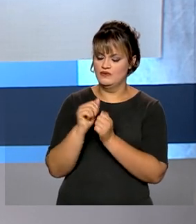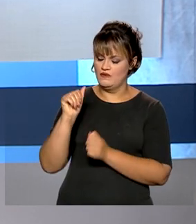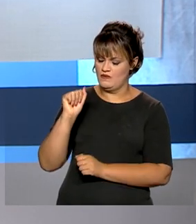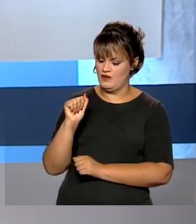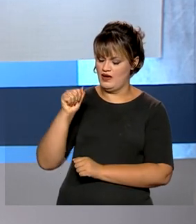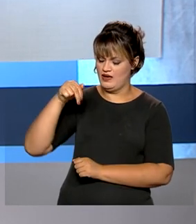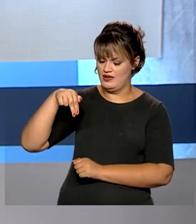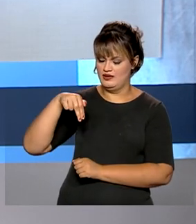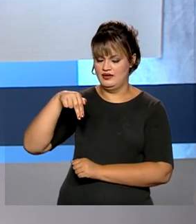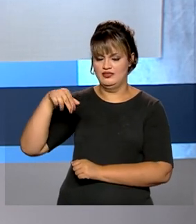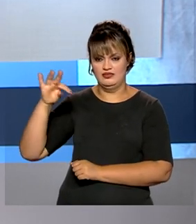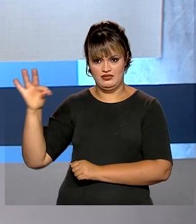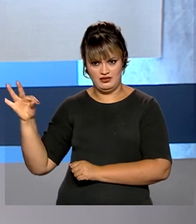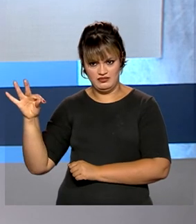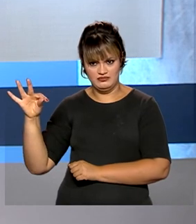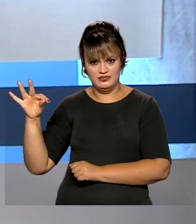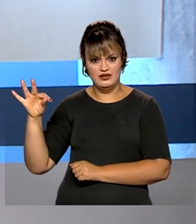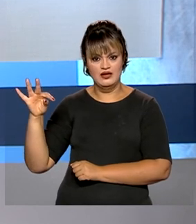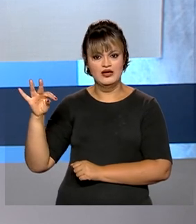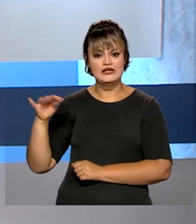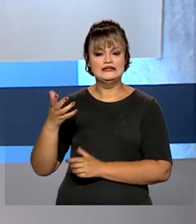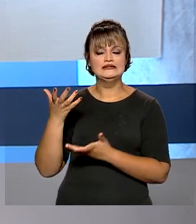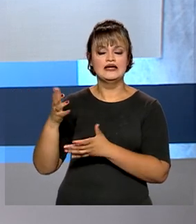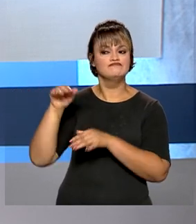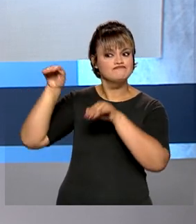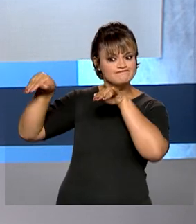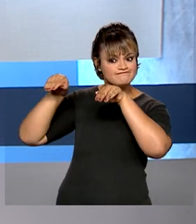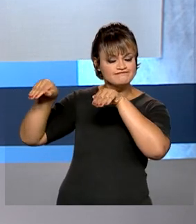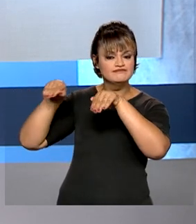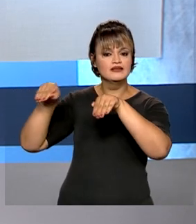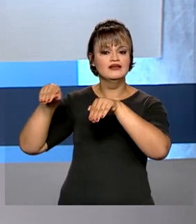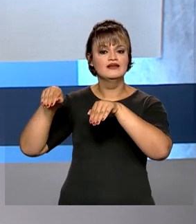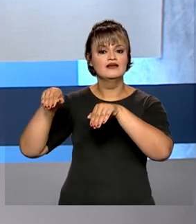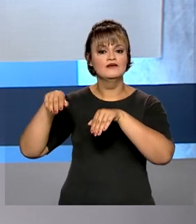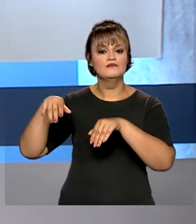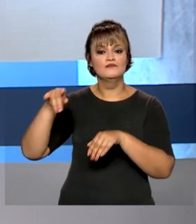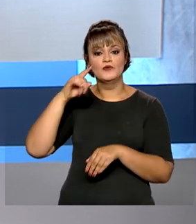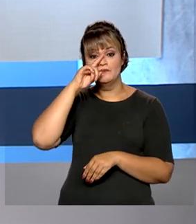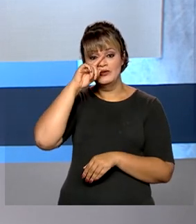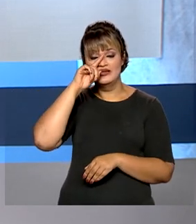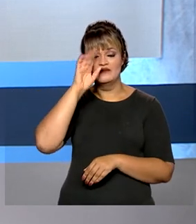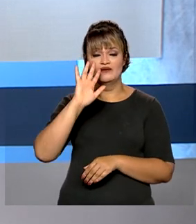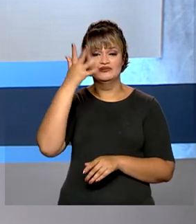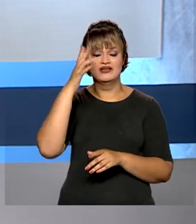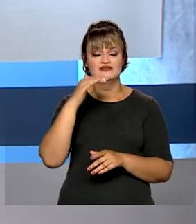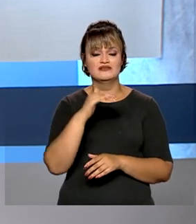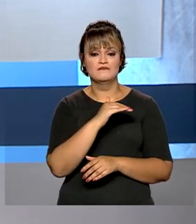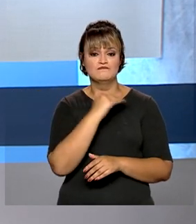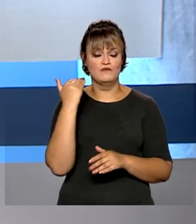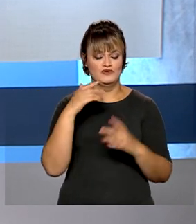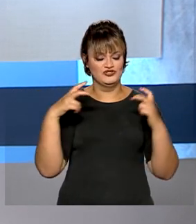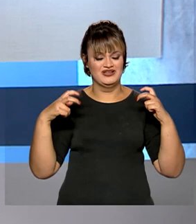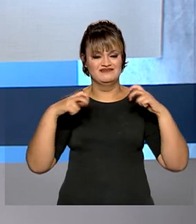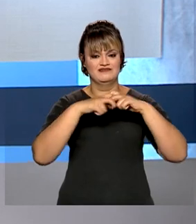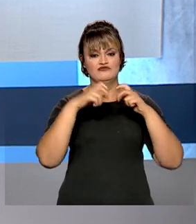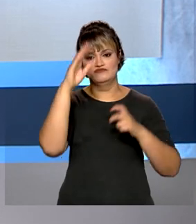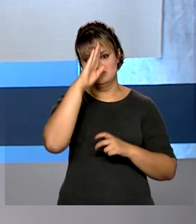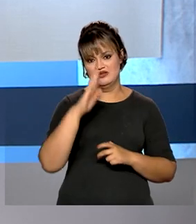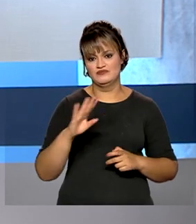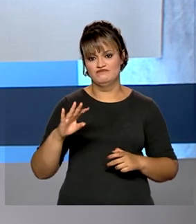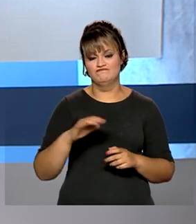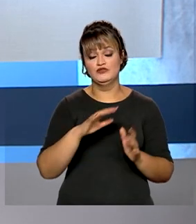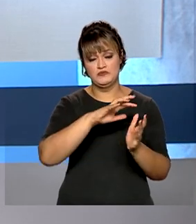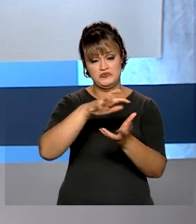Agência Nacional de Transportes Terrestres, busca chamar a atenção para o alto índice de mortes e feridos no trânsito em todo o mundo.